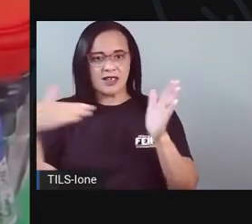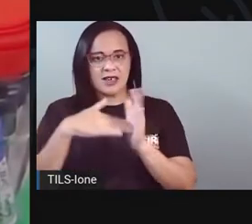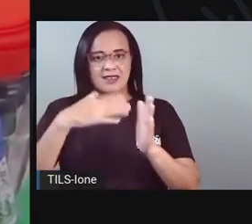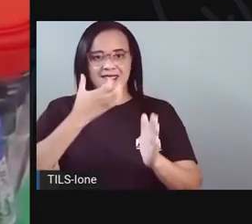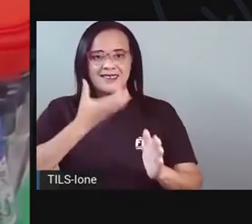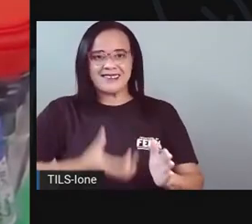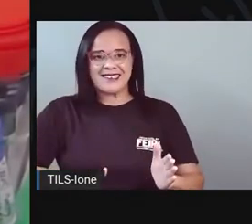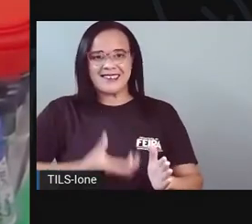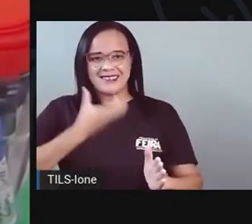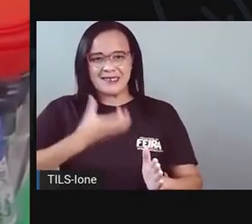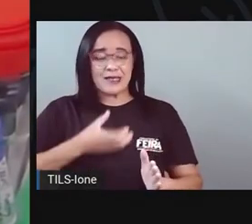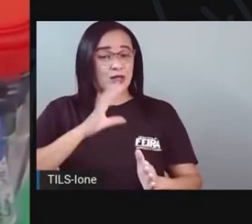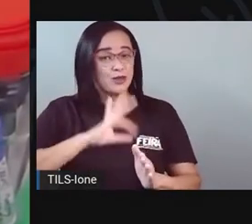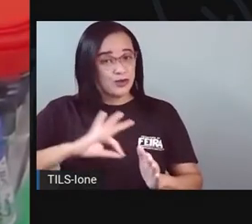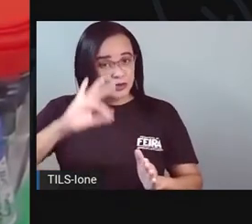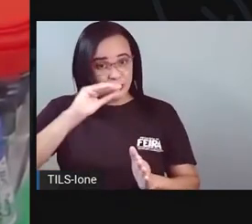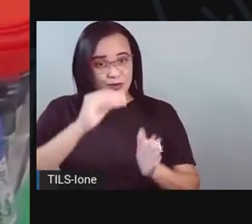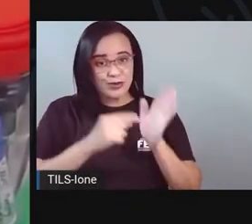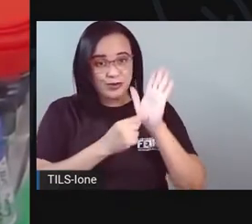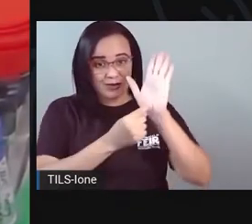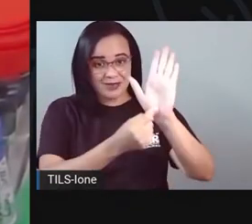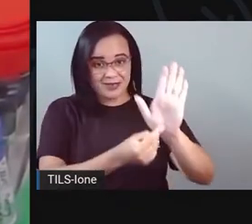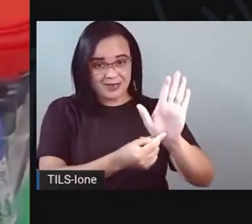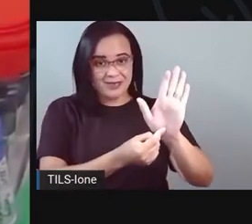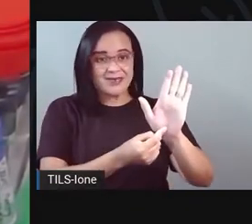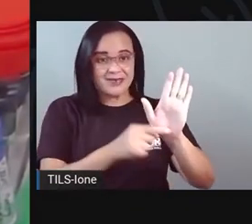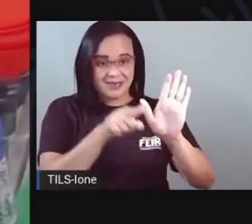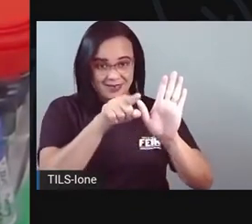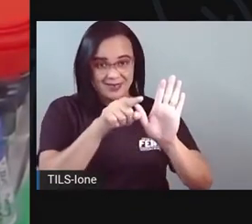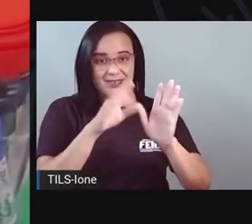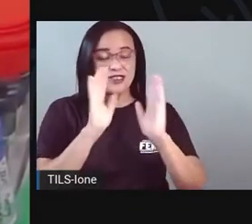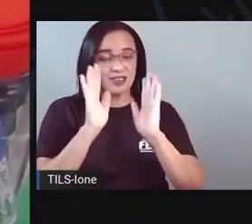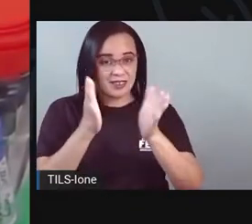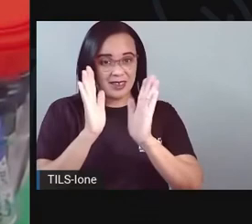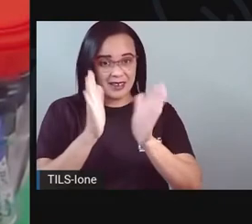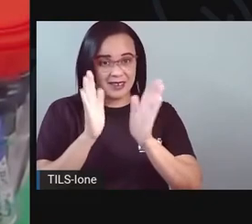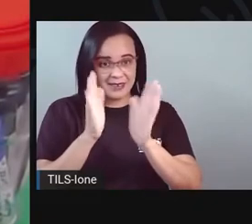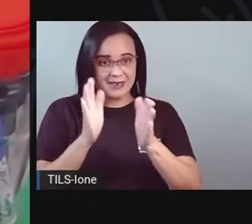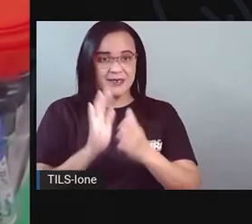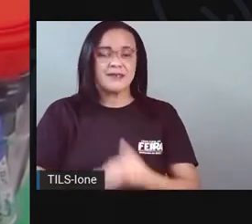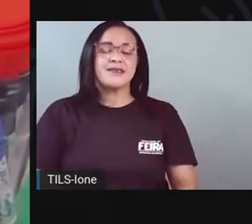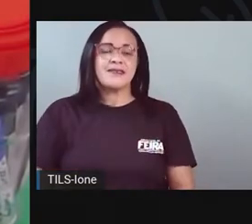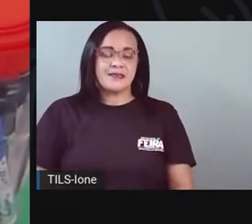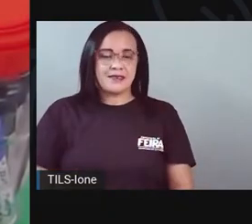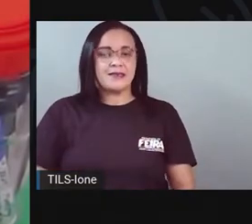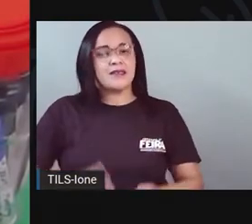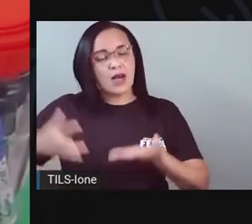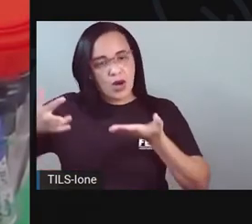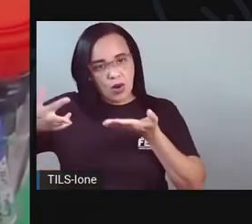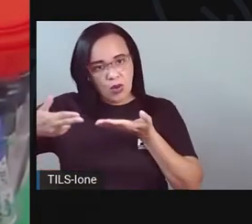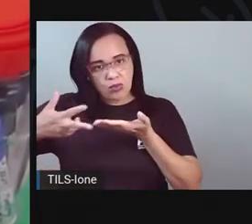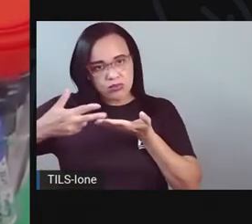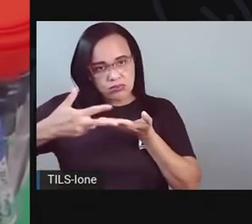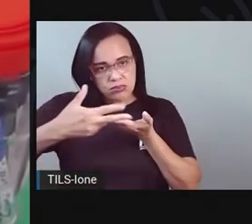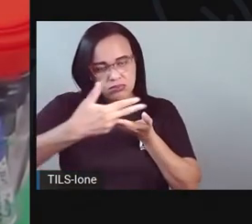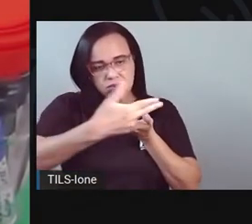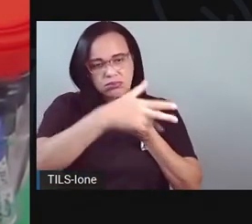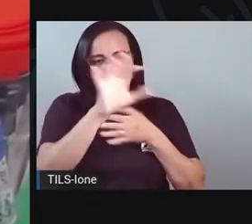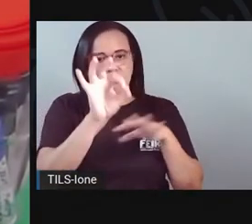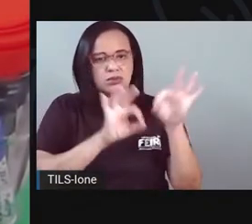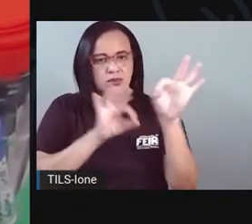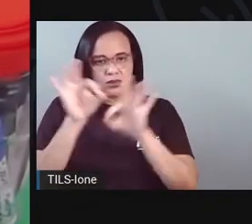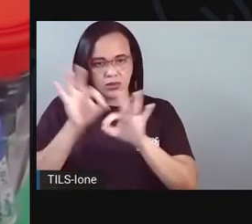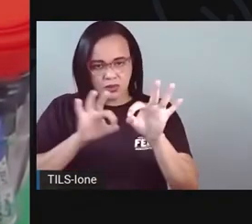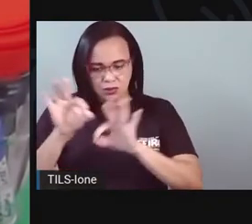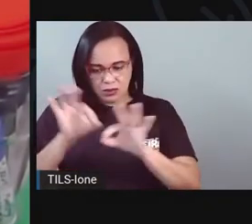todos os meses aqui. Aí, o que é eu faço, ó? Sobrou espaço aqui na lateral. Eu vou o